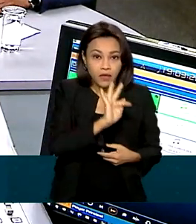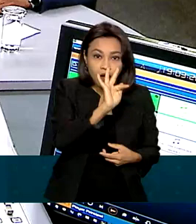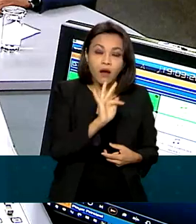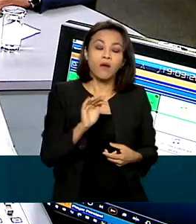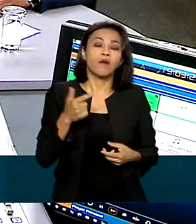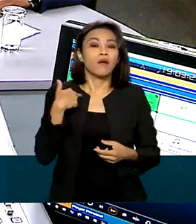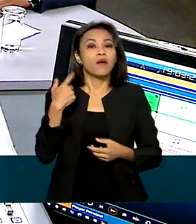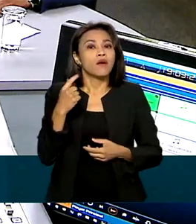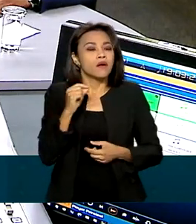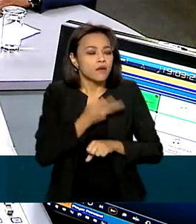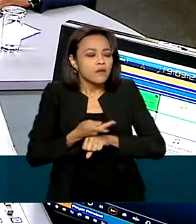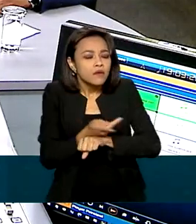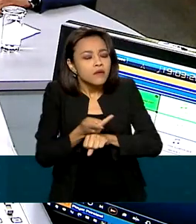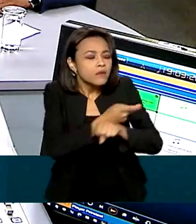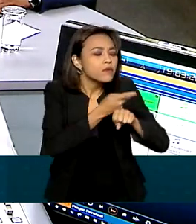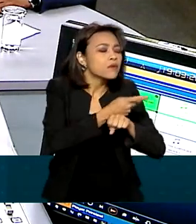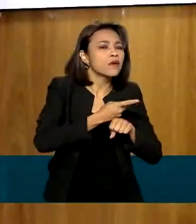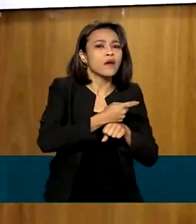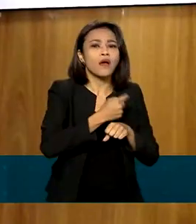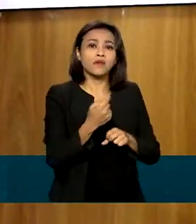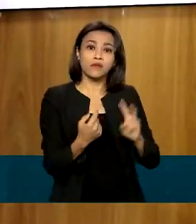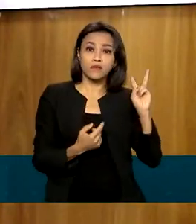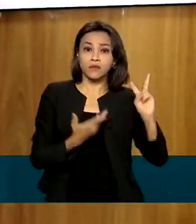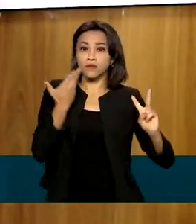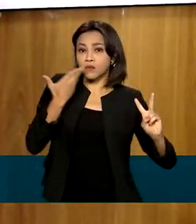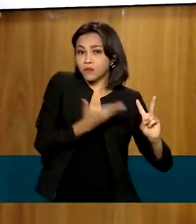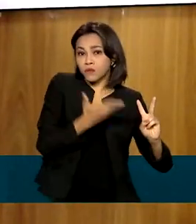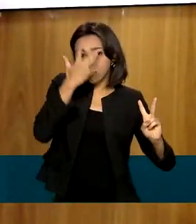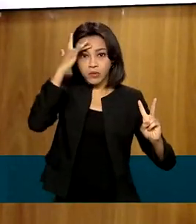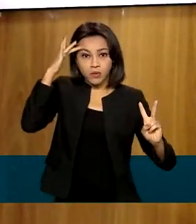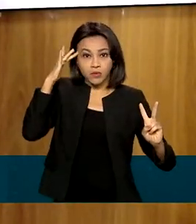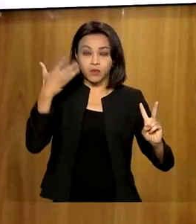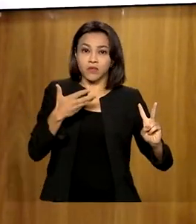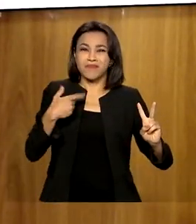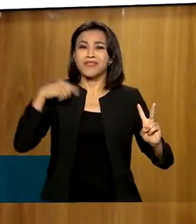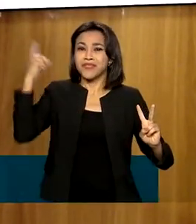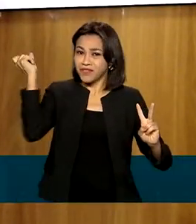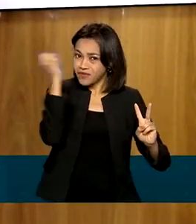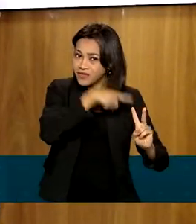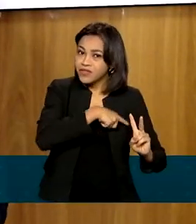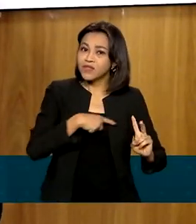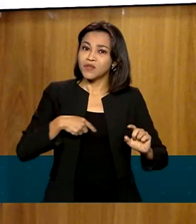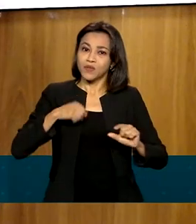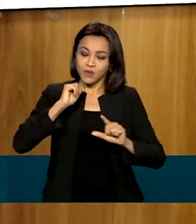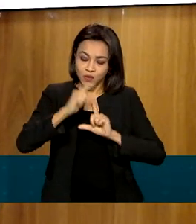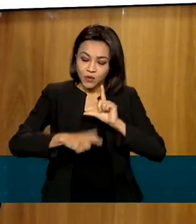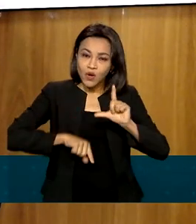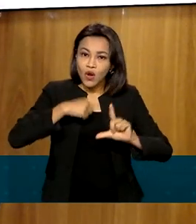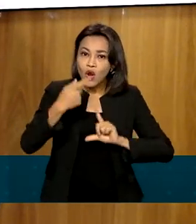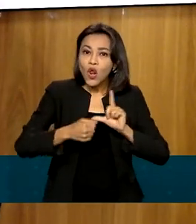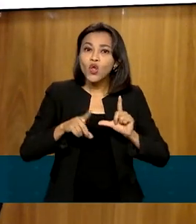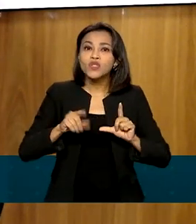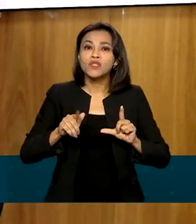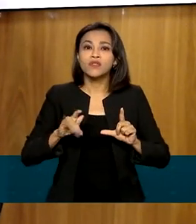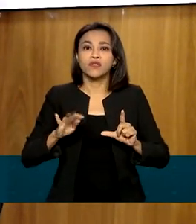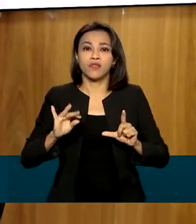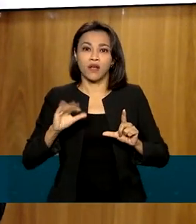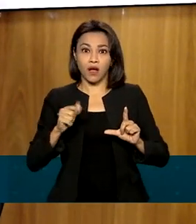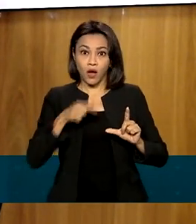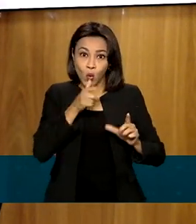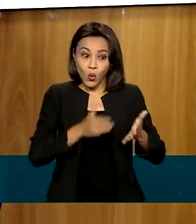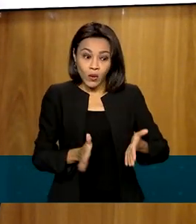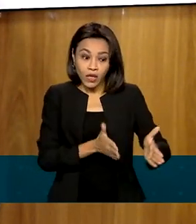fazer a localização dessas pessoas. Só que é uma dificuldade muito grande logística, porque o rio, nessa época, lá está